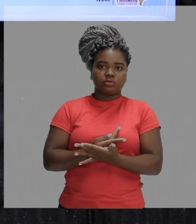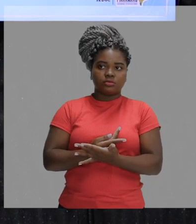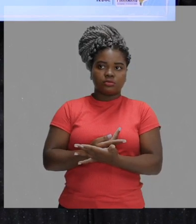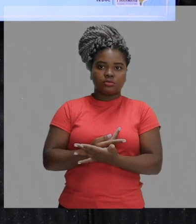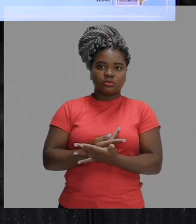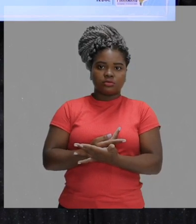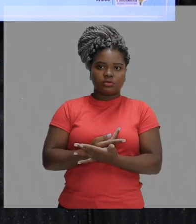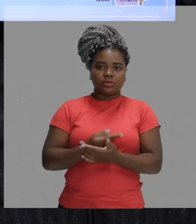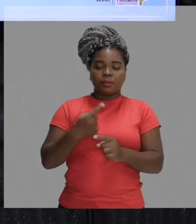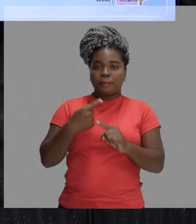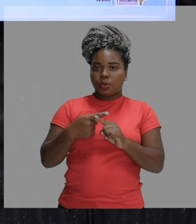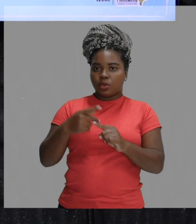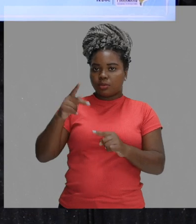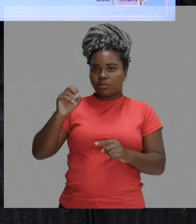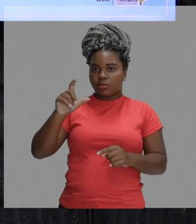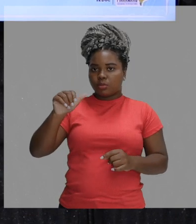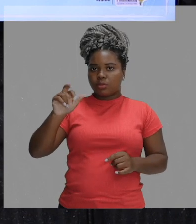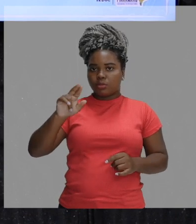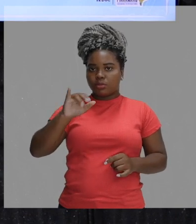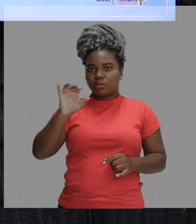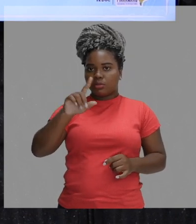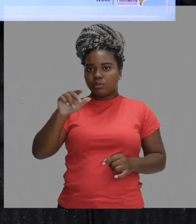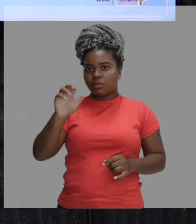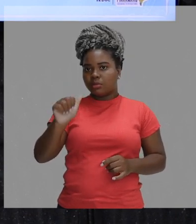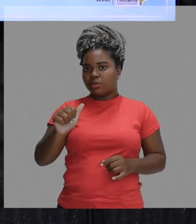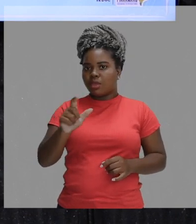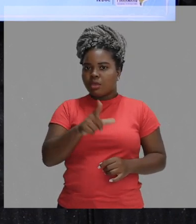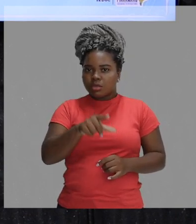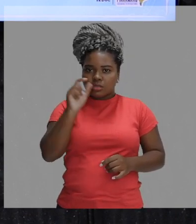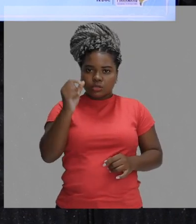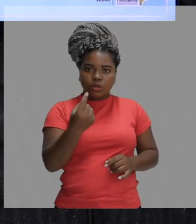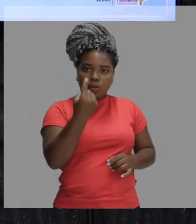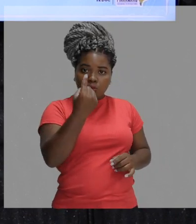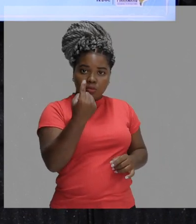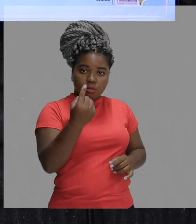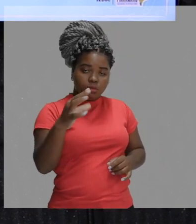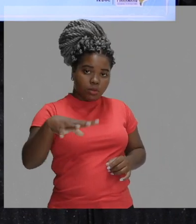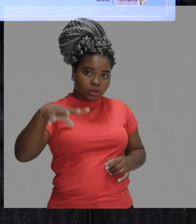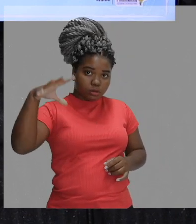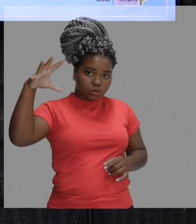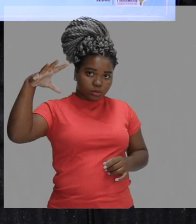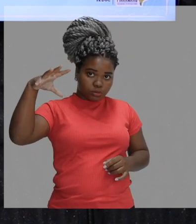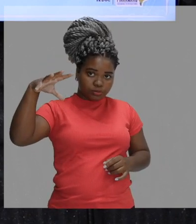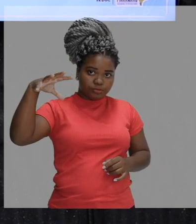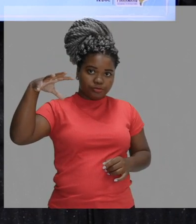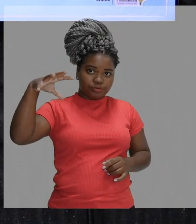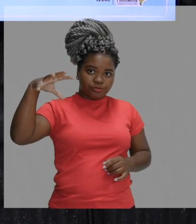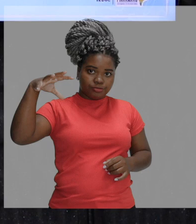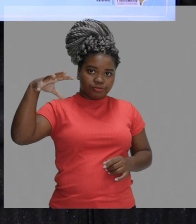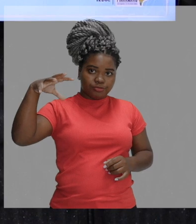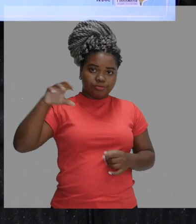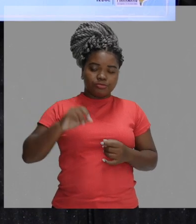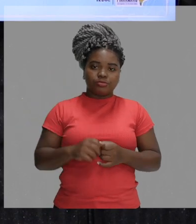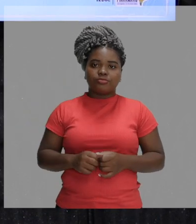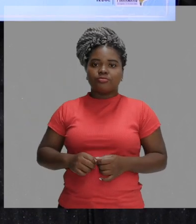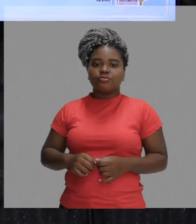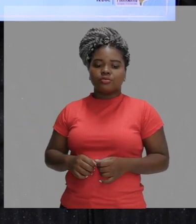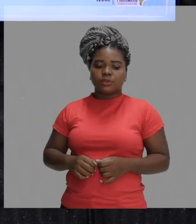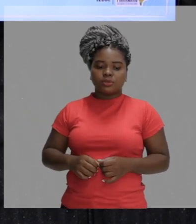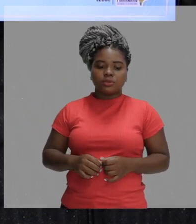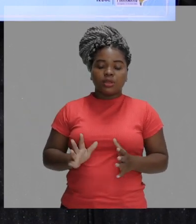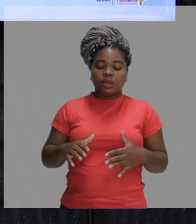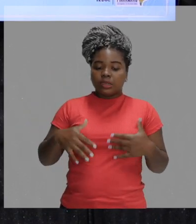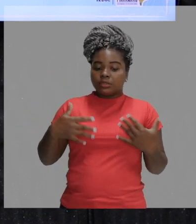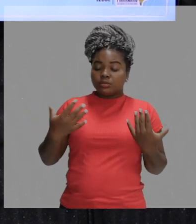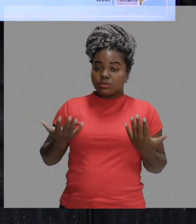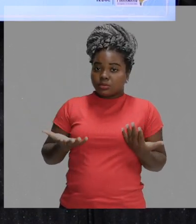apenas um sentido de propagação para essa luz. Apenas uma direção de propagação dessa luz. Ok? Não é isso que a gente está falando.